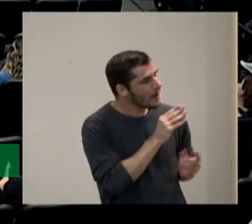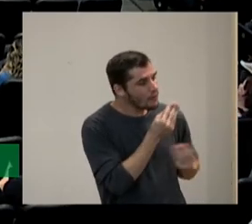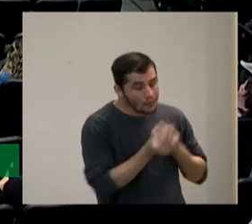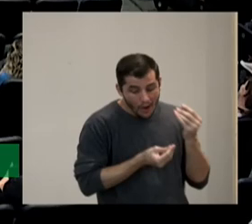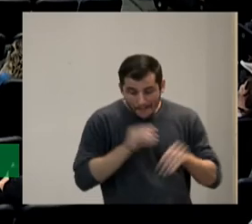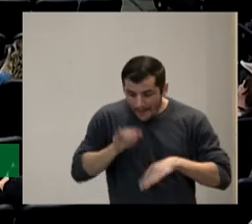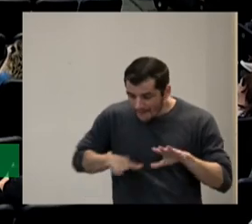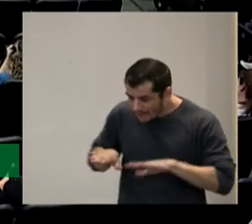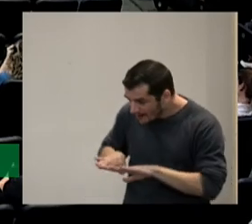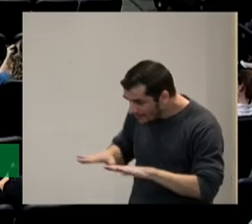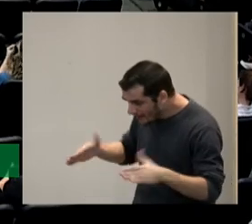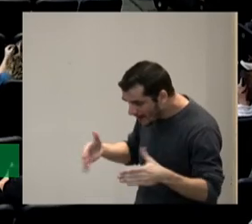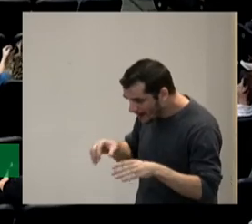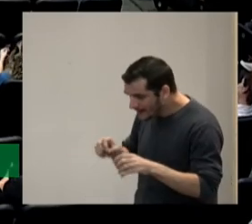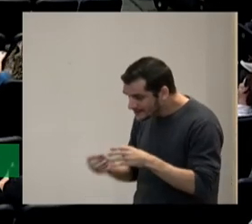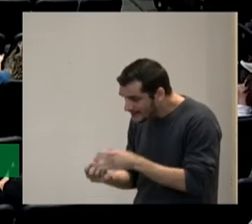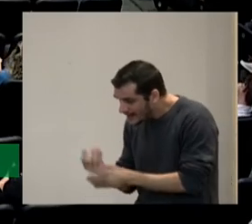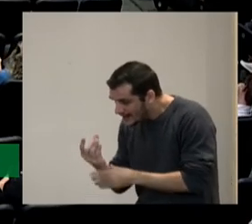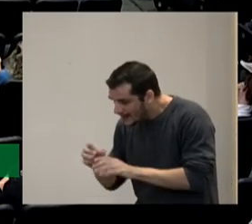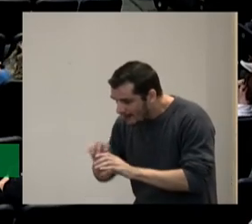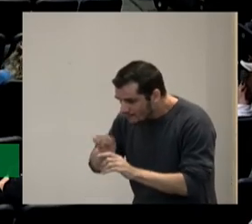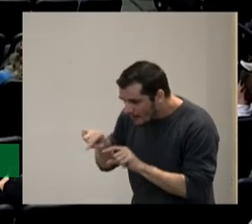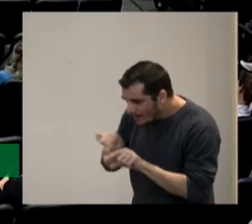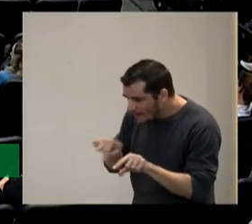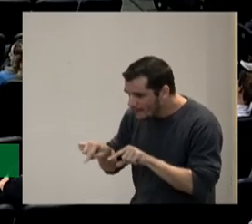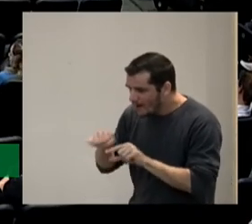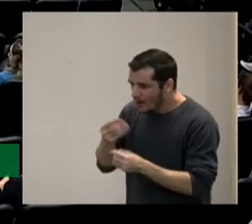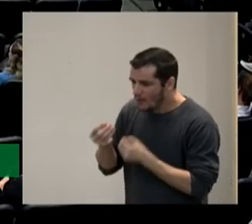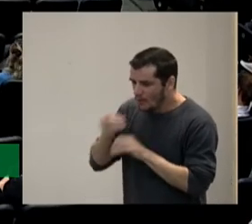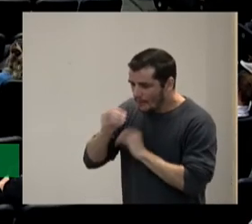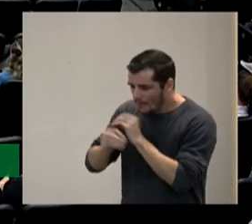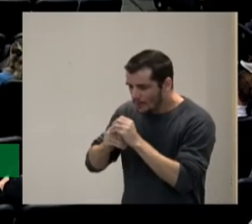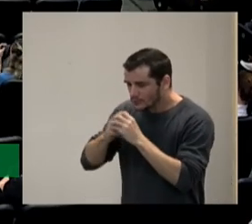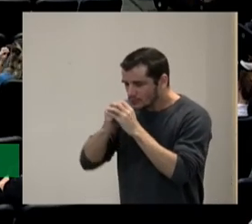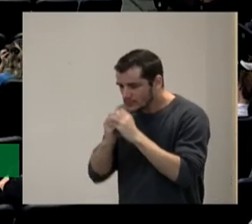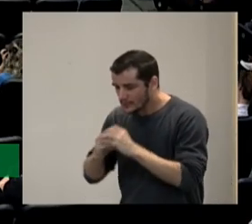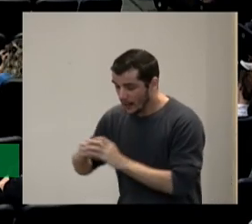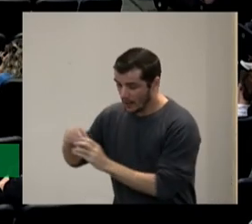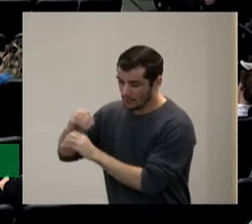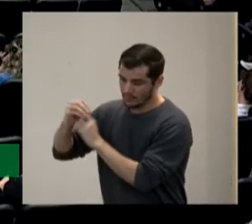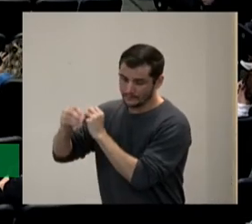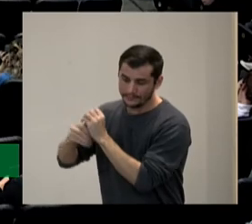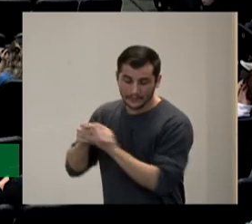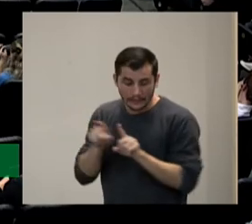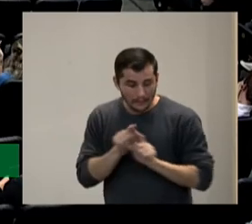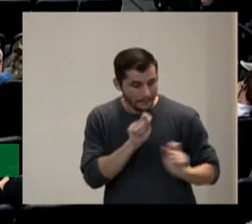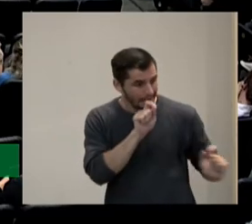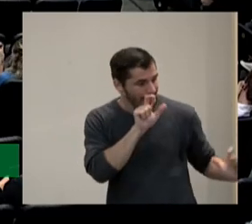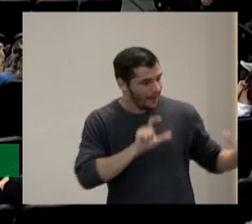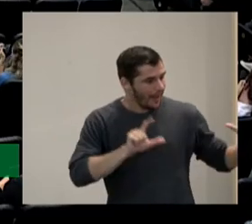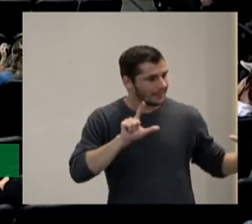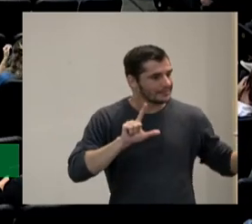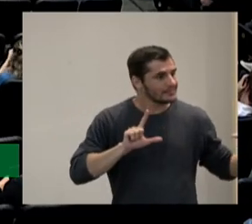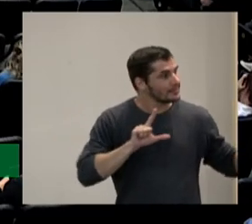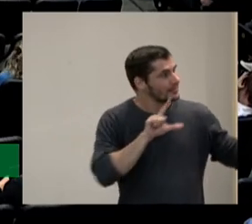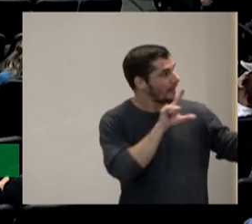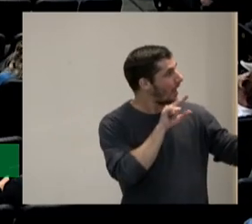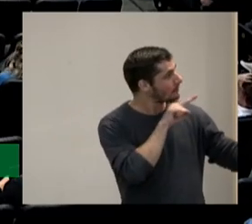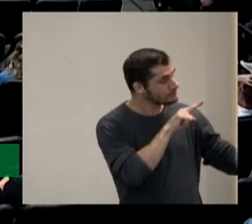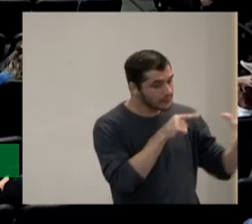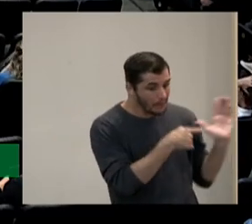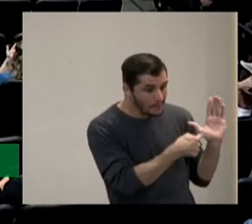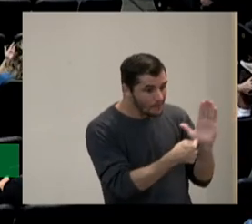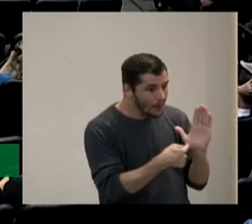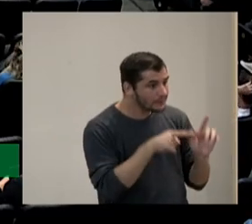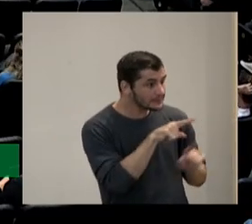da divisão celular que existe cartazes tradutor de libras debate essas formas são